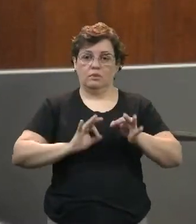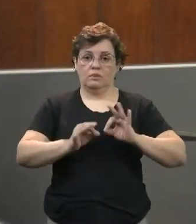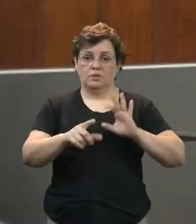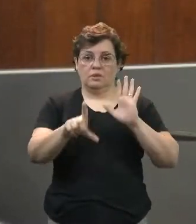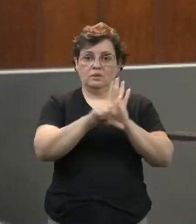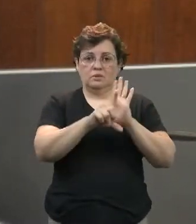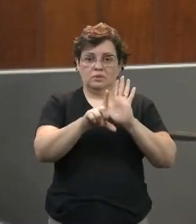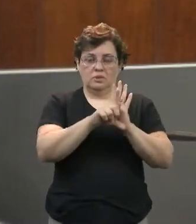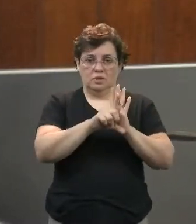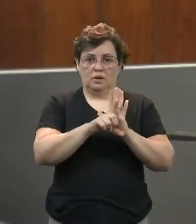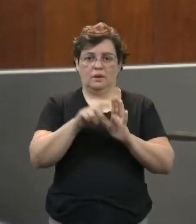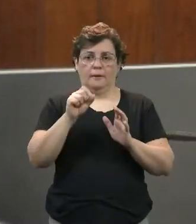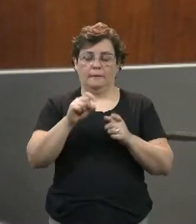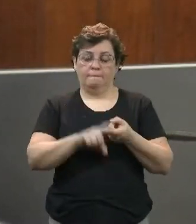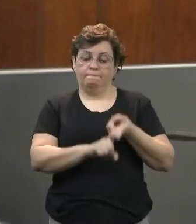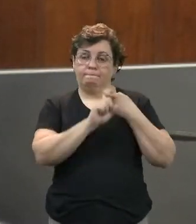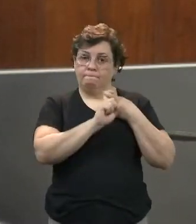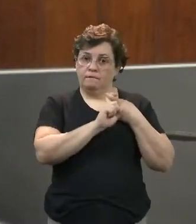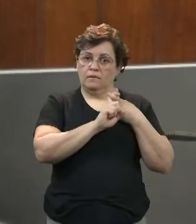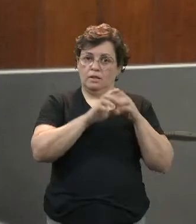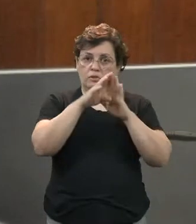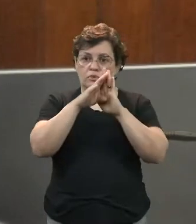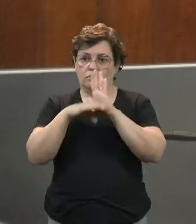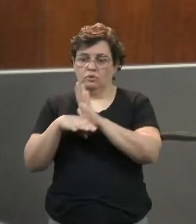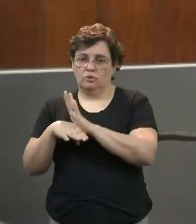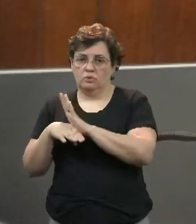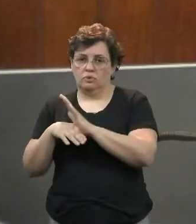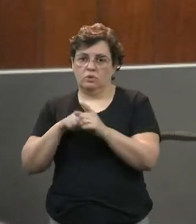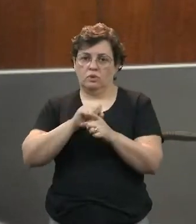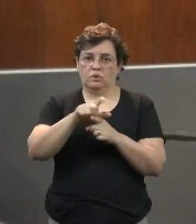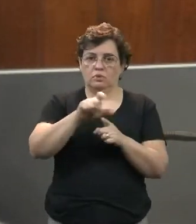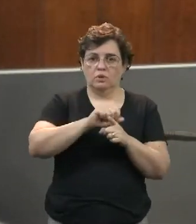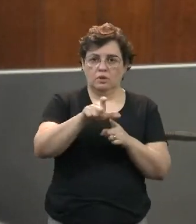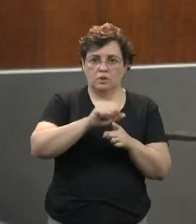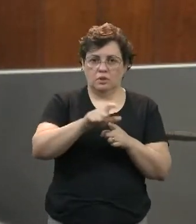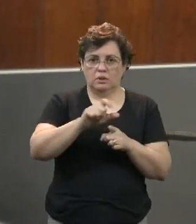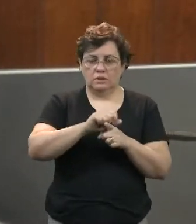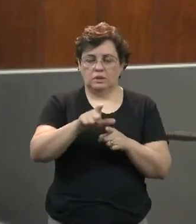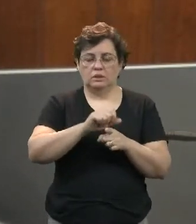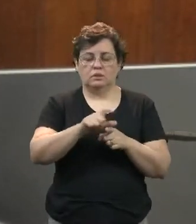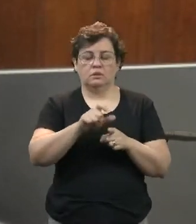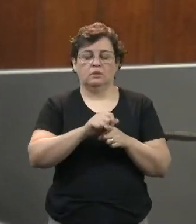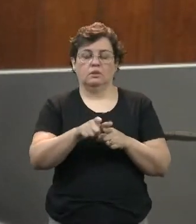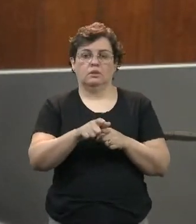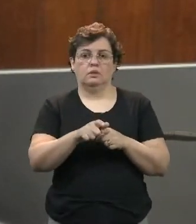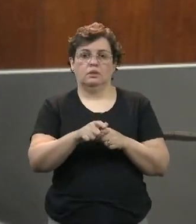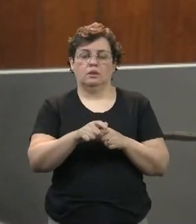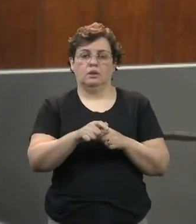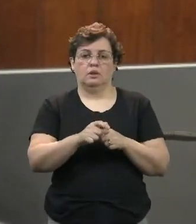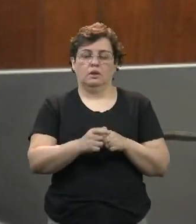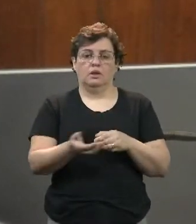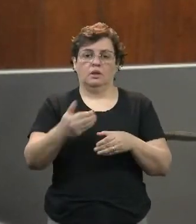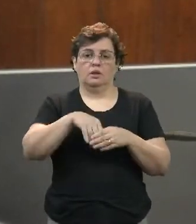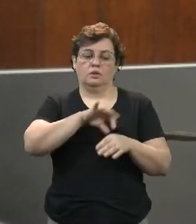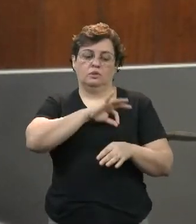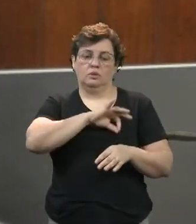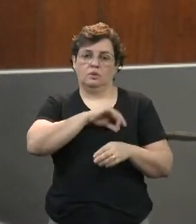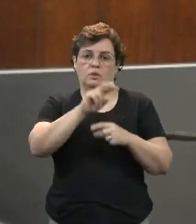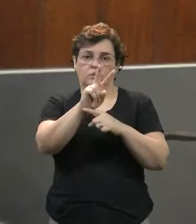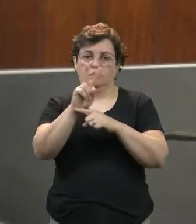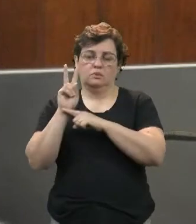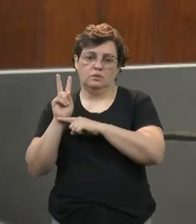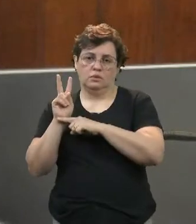descontos de parcelas de empréstimos consignados em folha de pagamento dos servidores ativos, inativos e